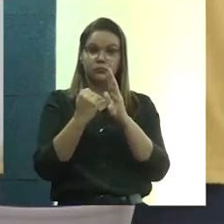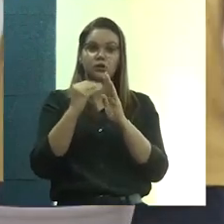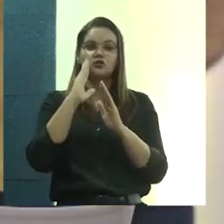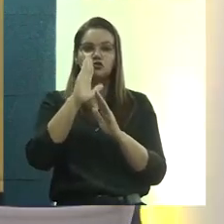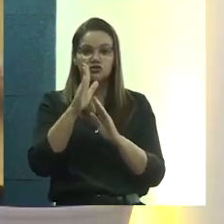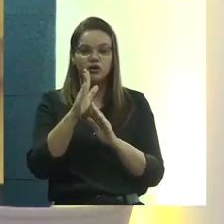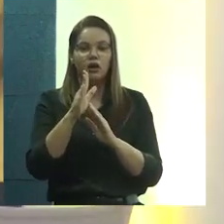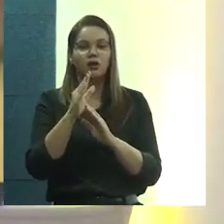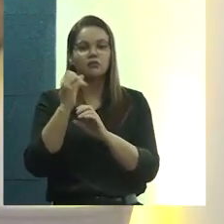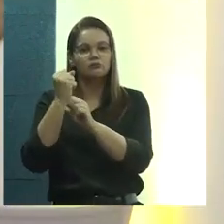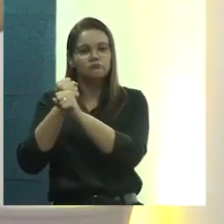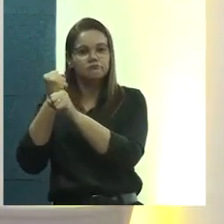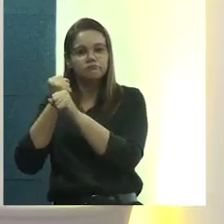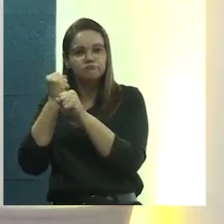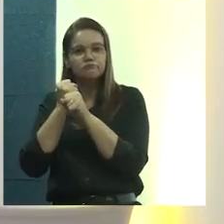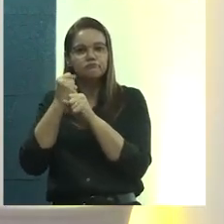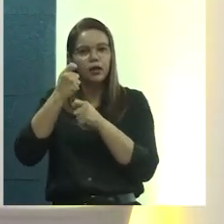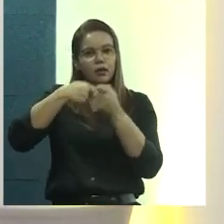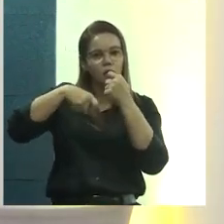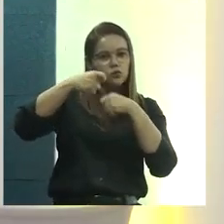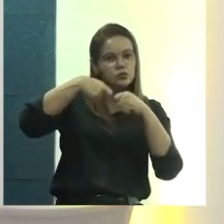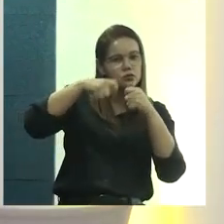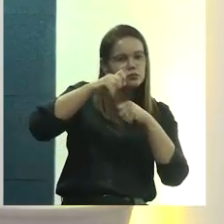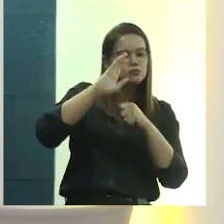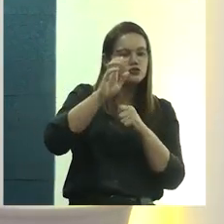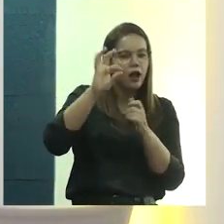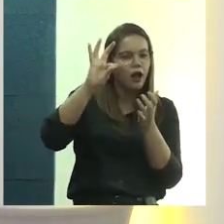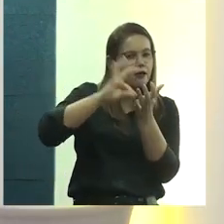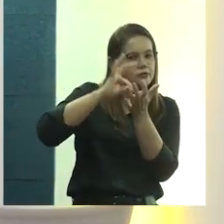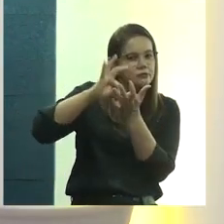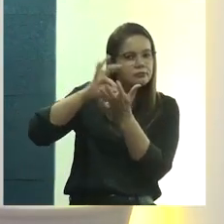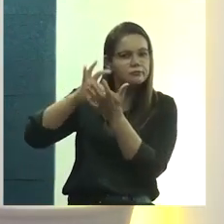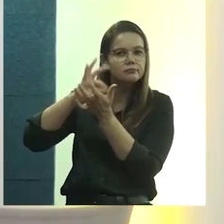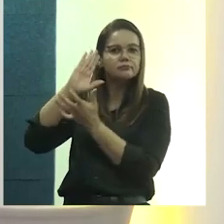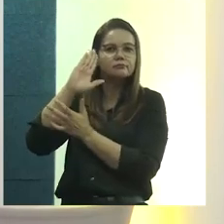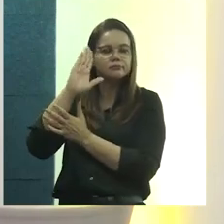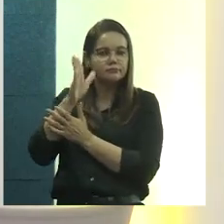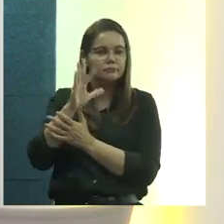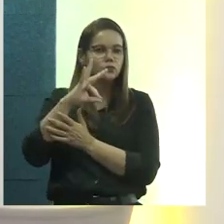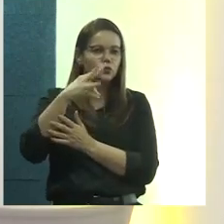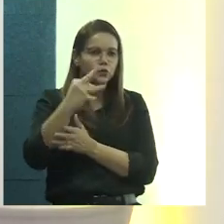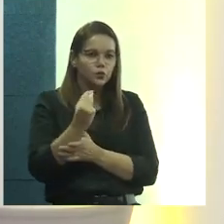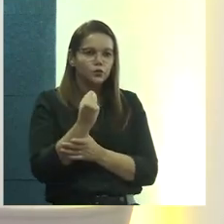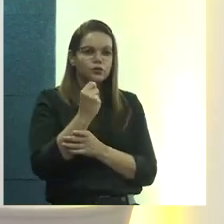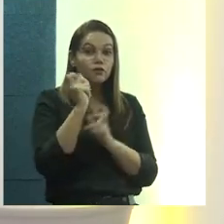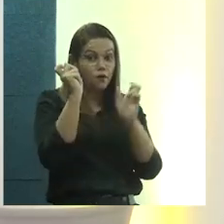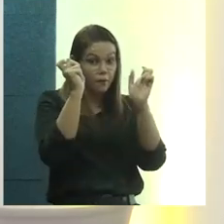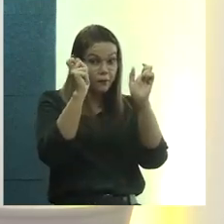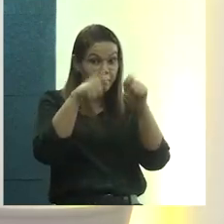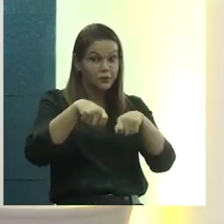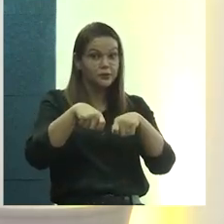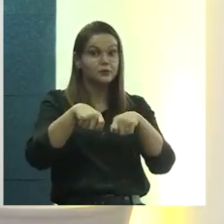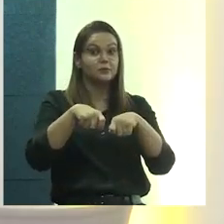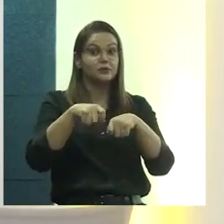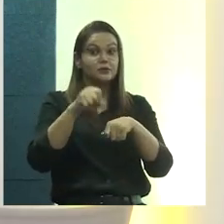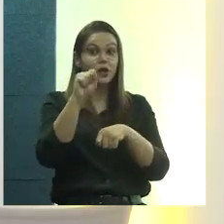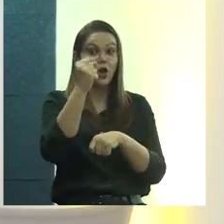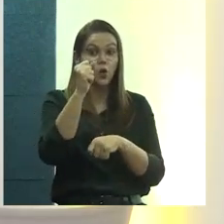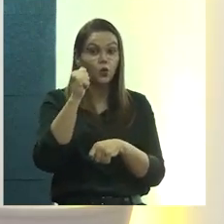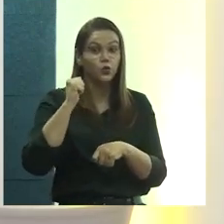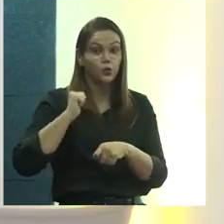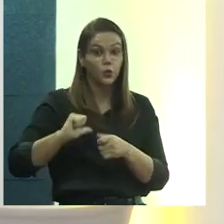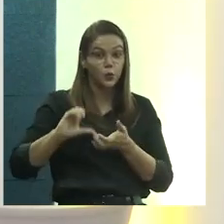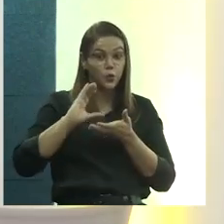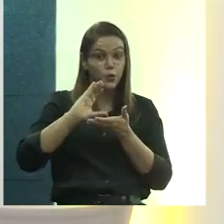bastante adiantado o processo de negociação, Já estamos assinando um TED, né? E aí, isso vai possibilitar oito